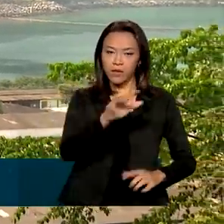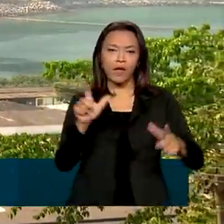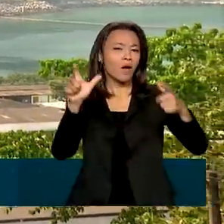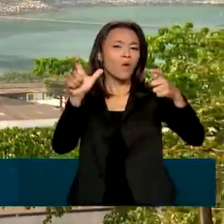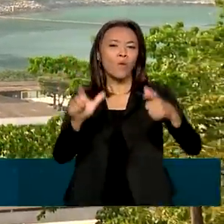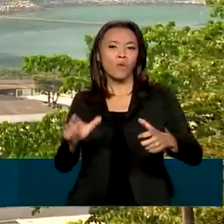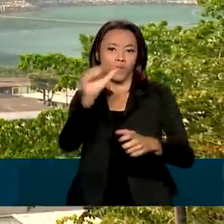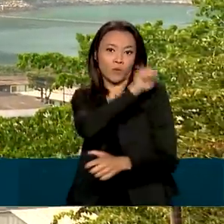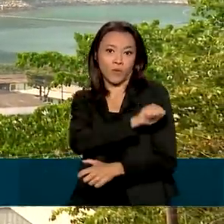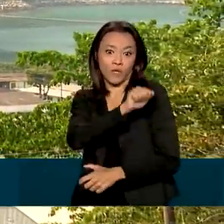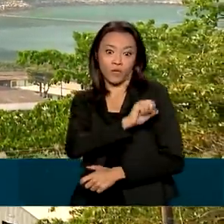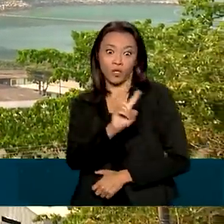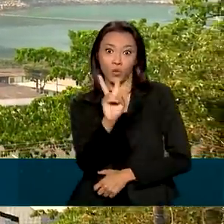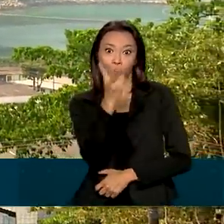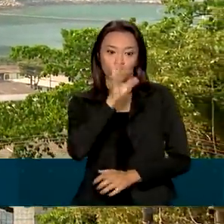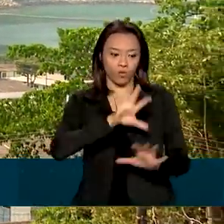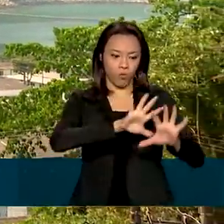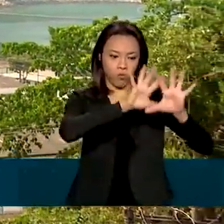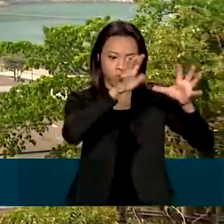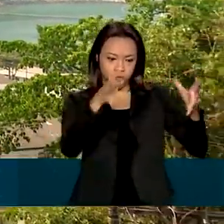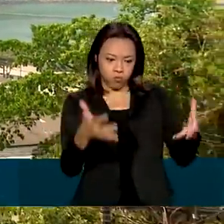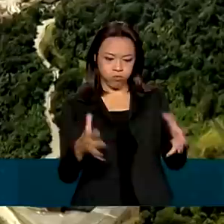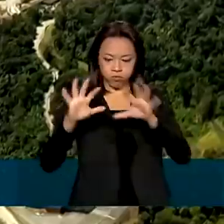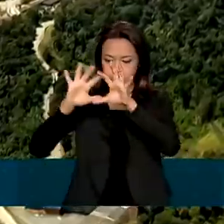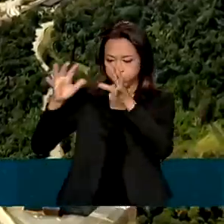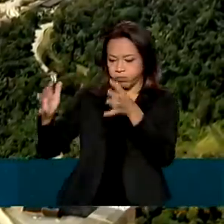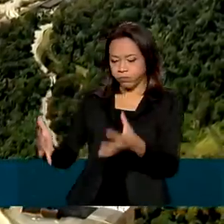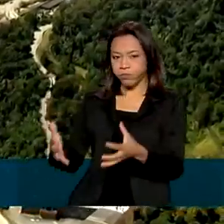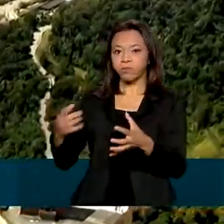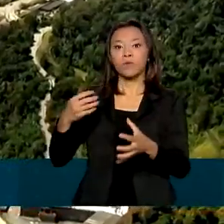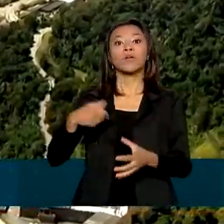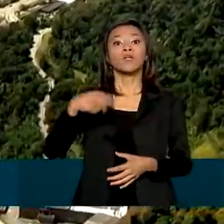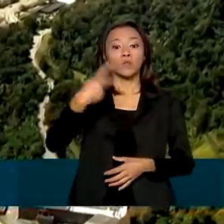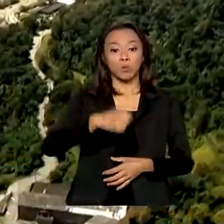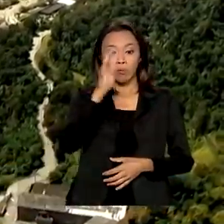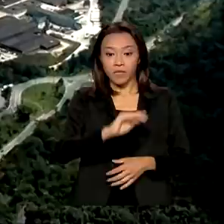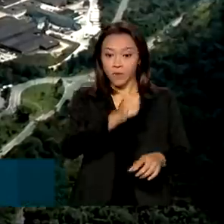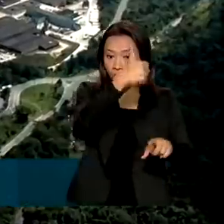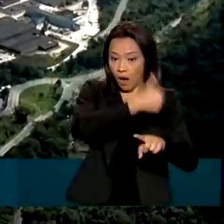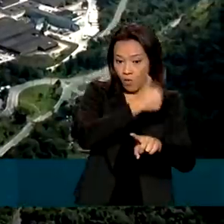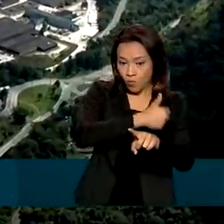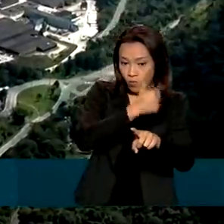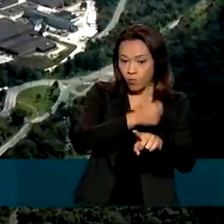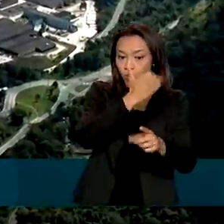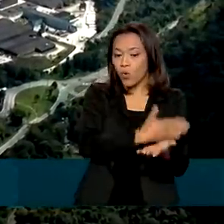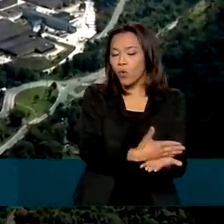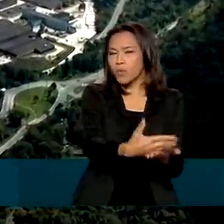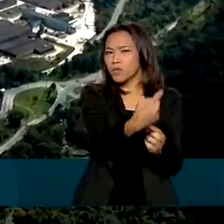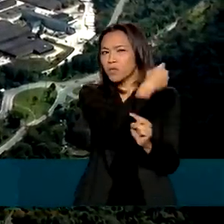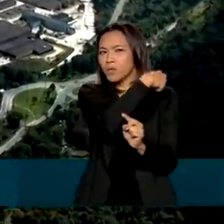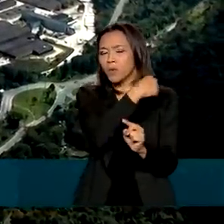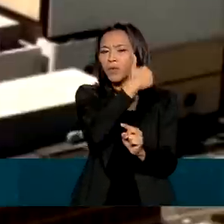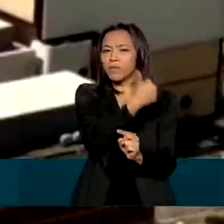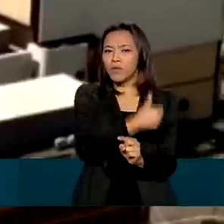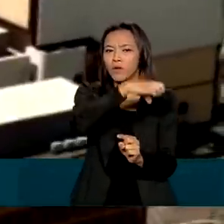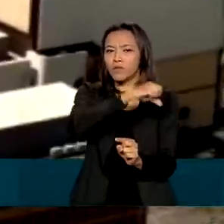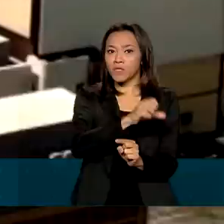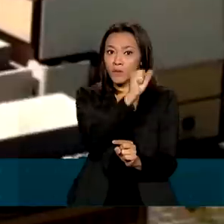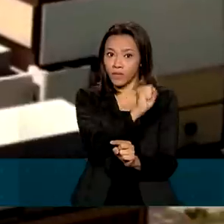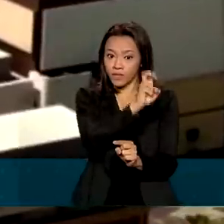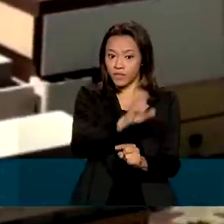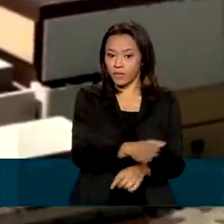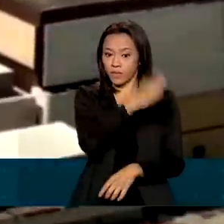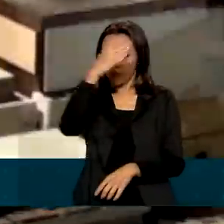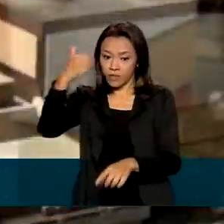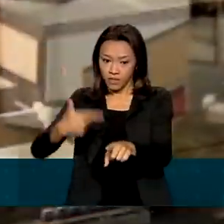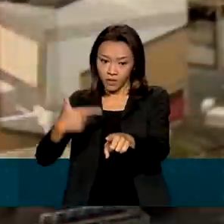Janeiro, estão as duas usinas nucleares brasileiras. Angra 1 entrou em operação em 1985 e Angra